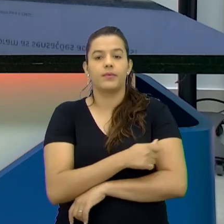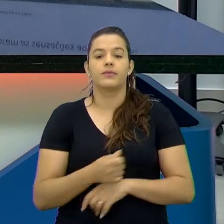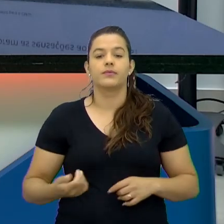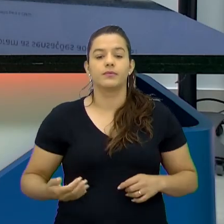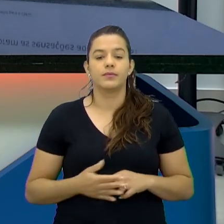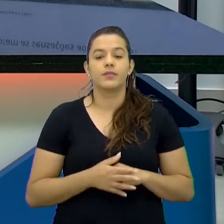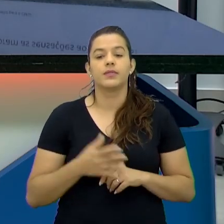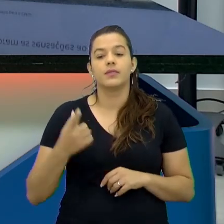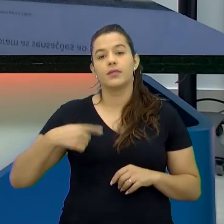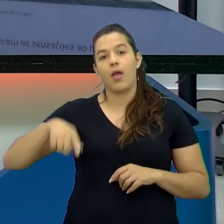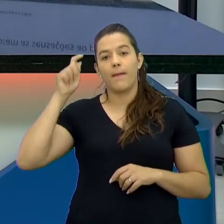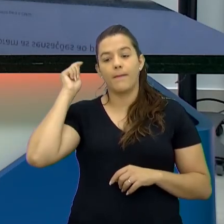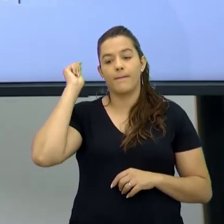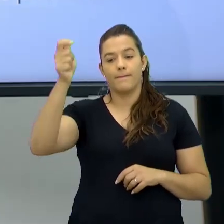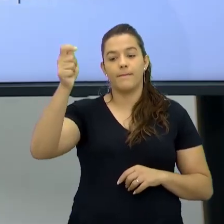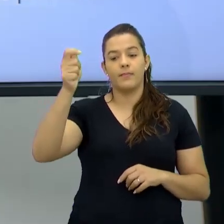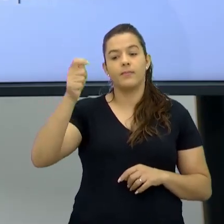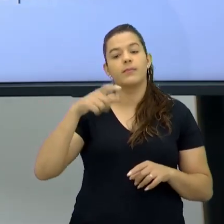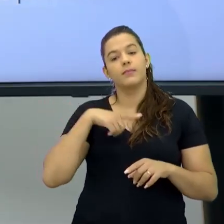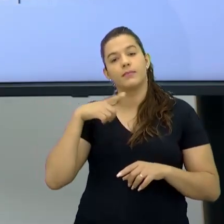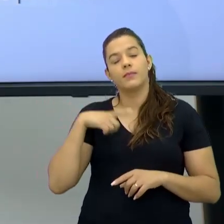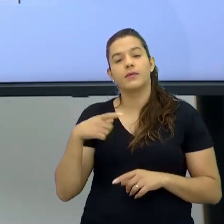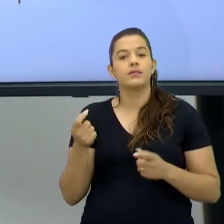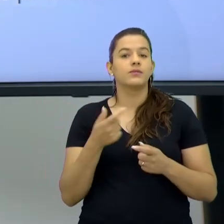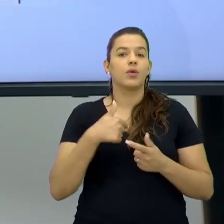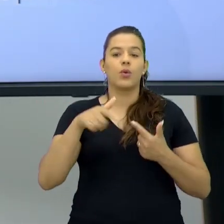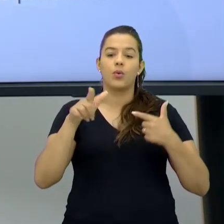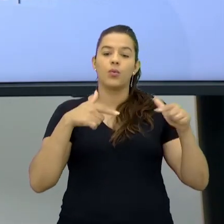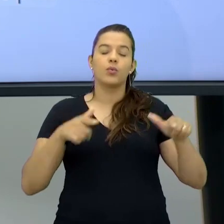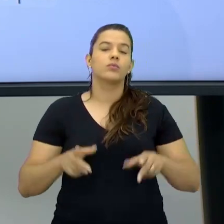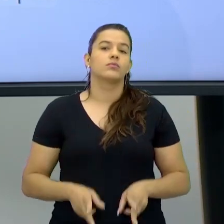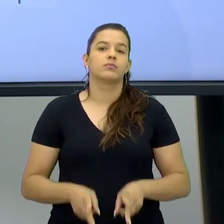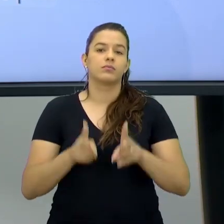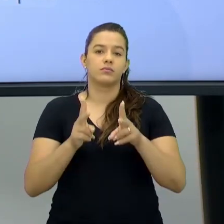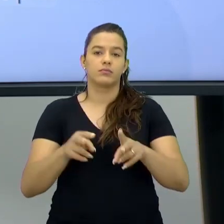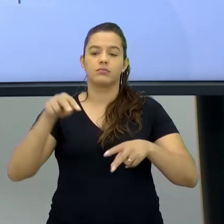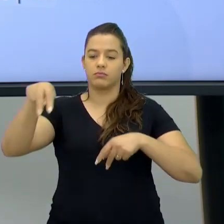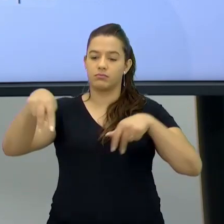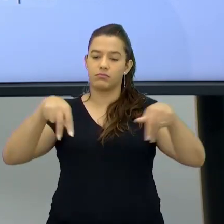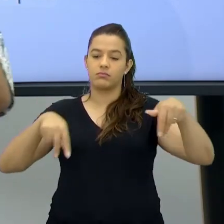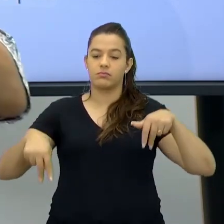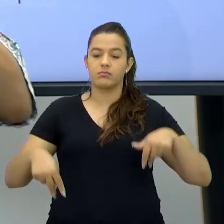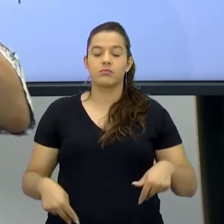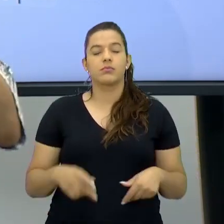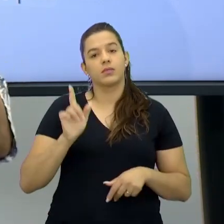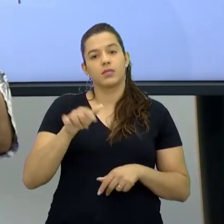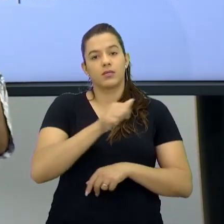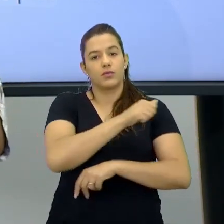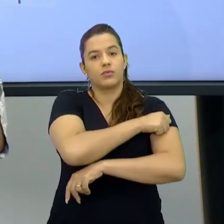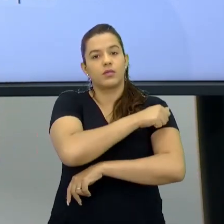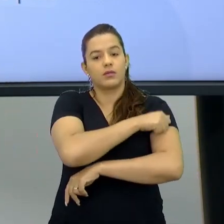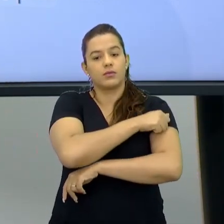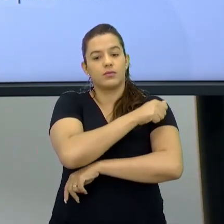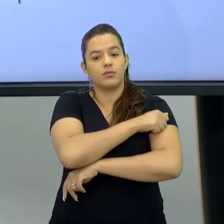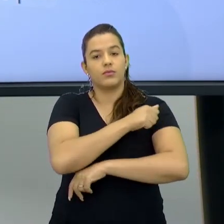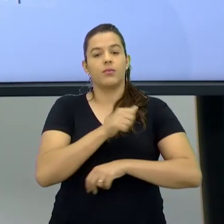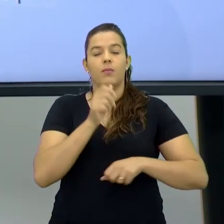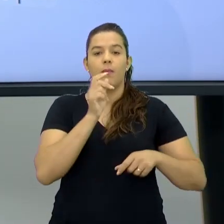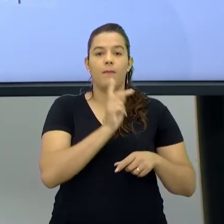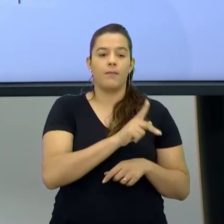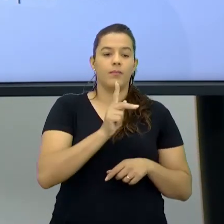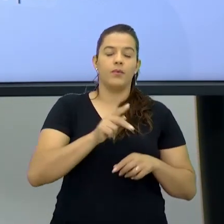bandeirinhas E assim por diante Eles se organizarem Para que o jogo